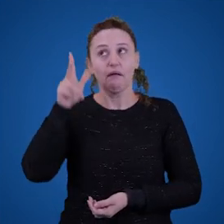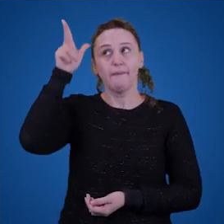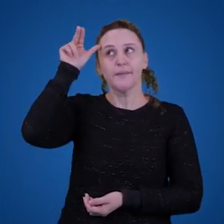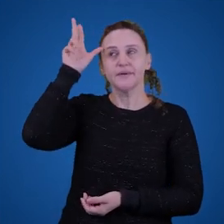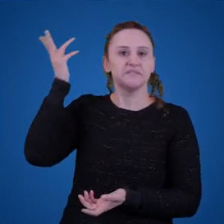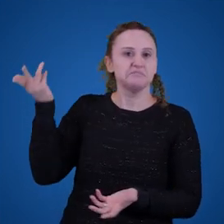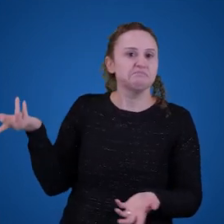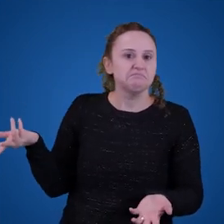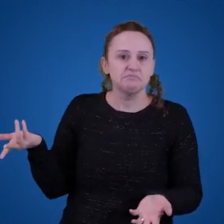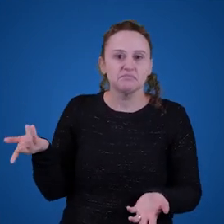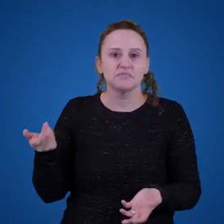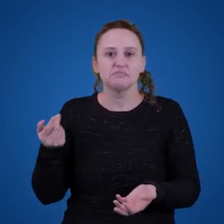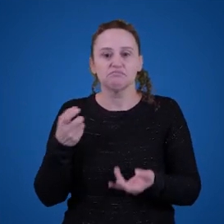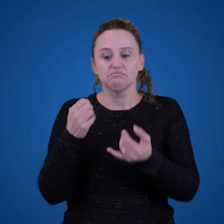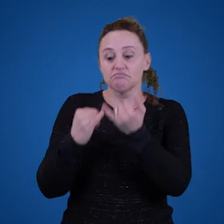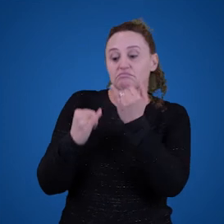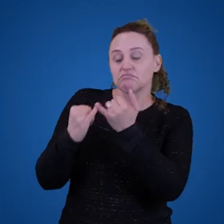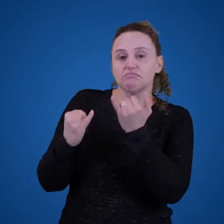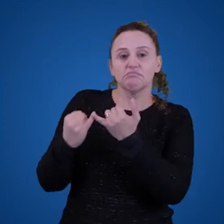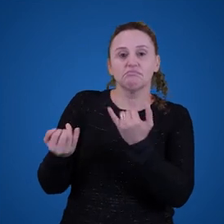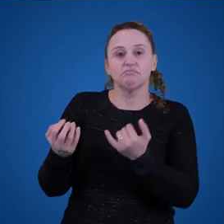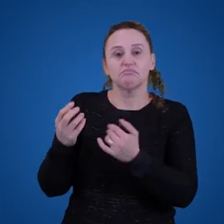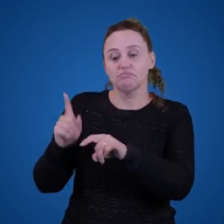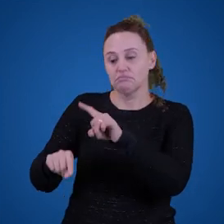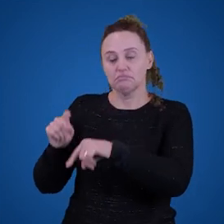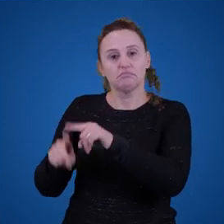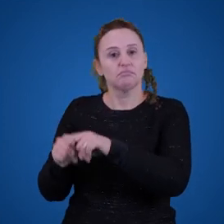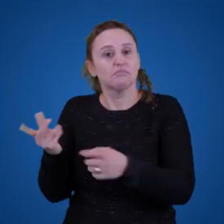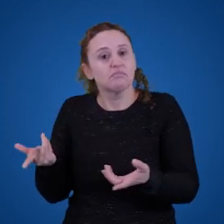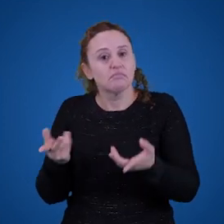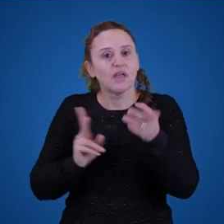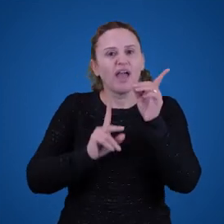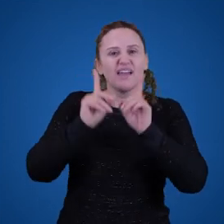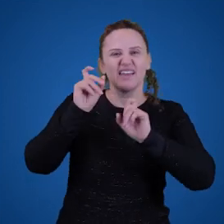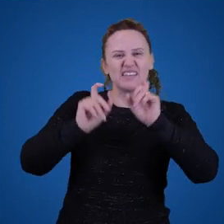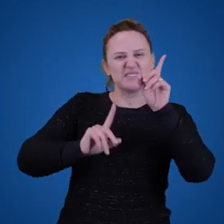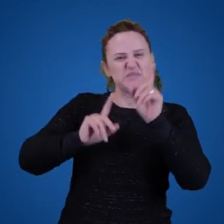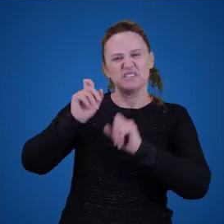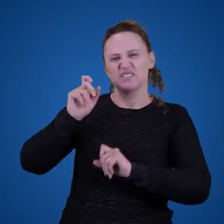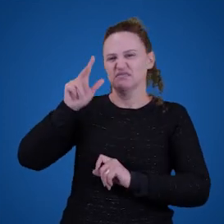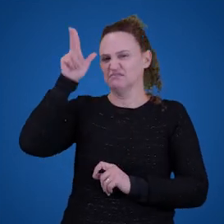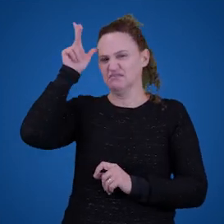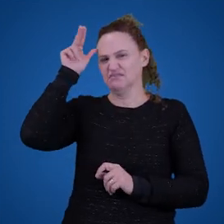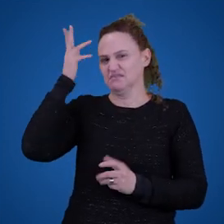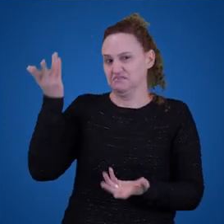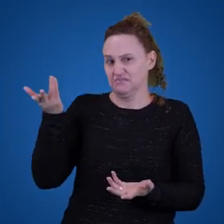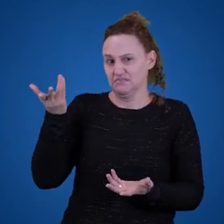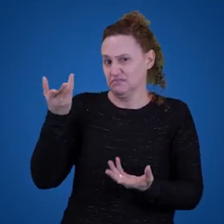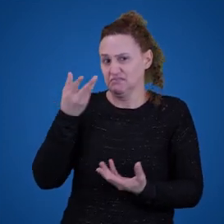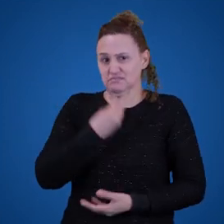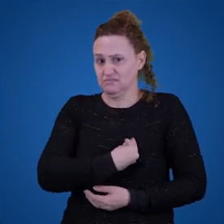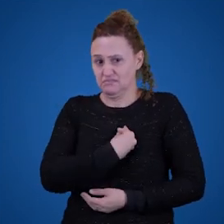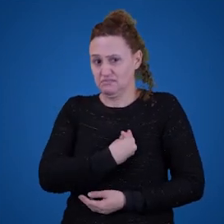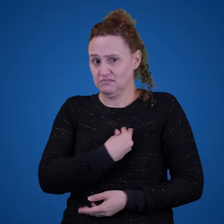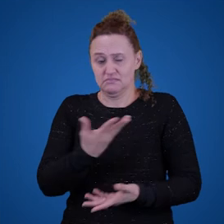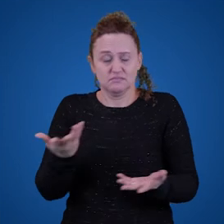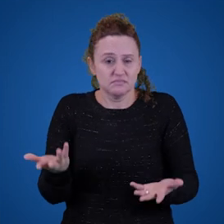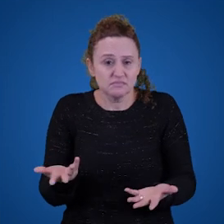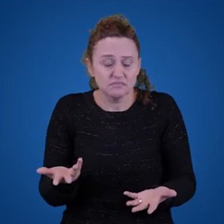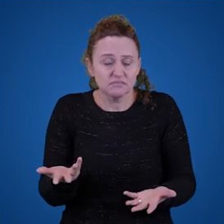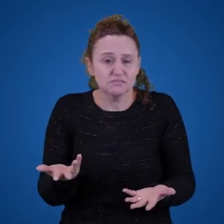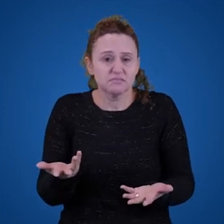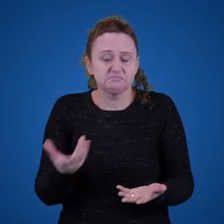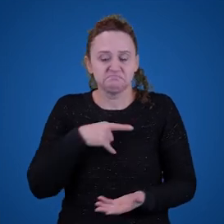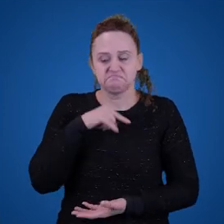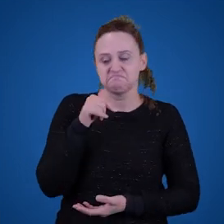a expressão cavalo alado muito menos, né? Já que não há cavalos alados por aí. Então, a